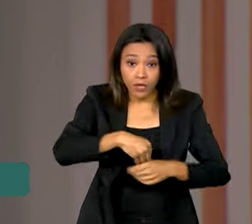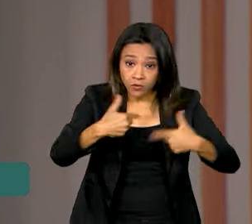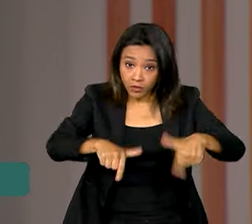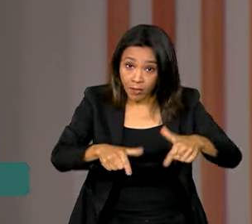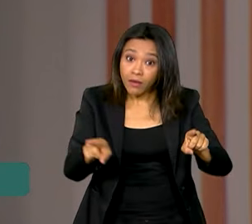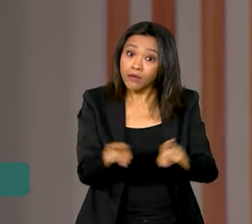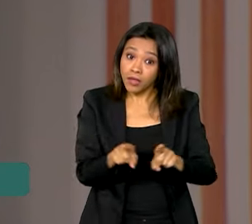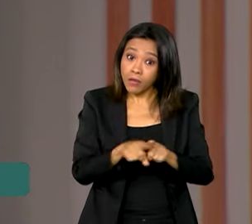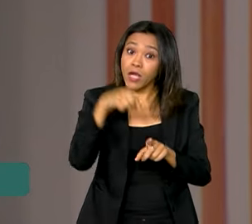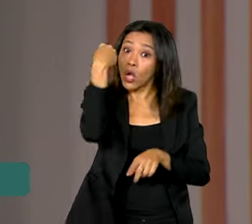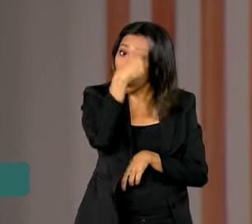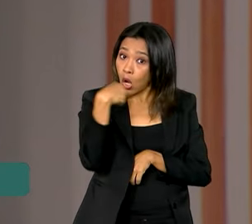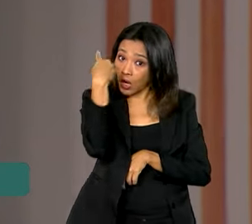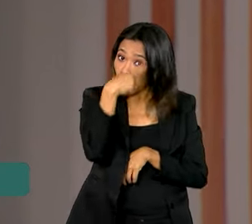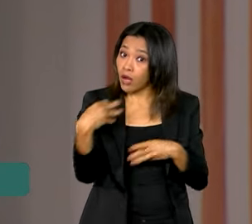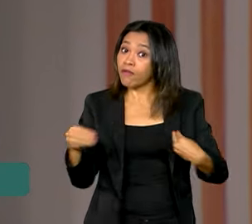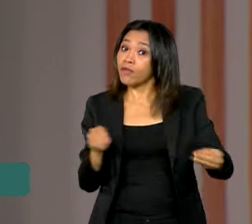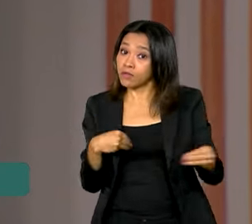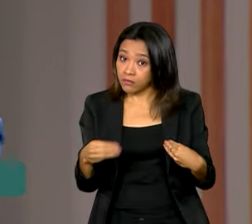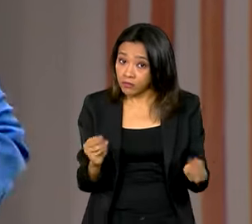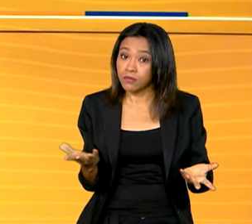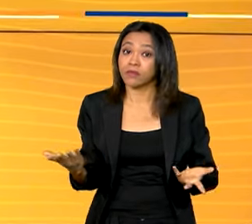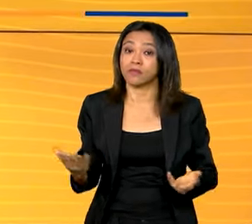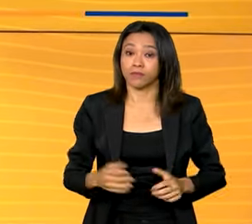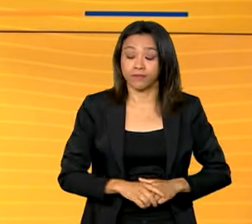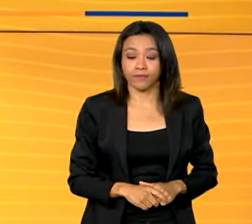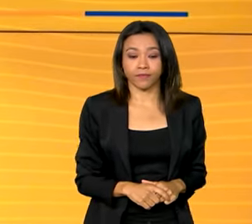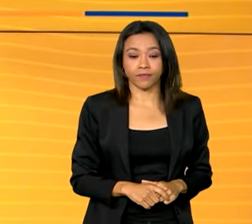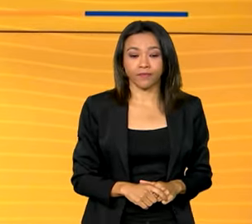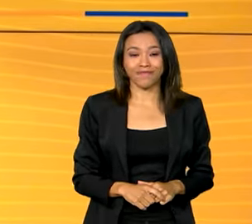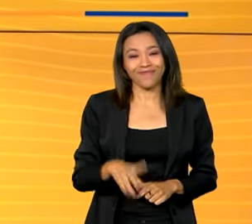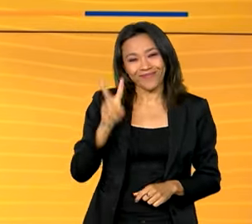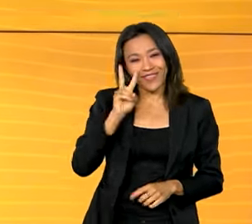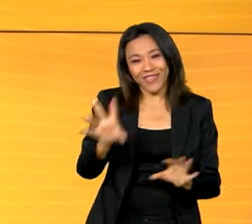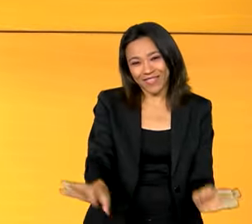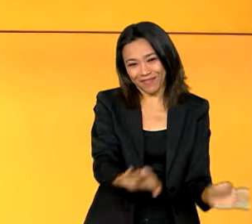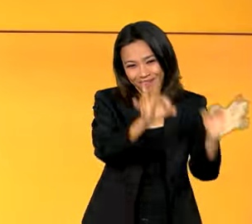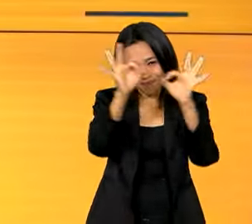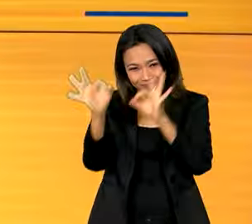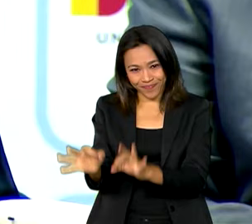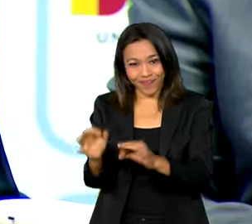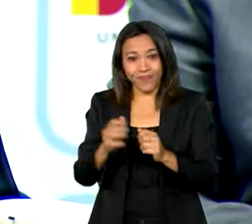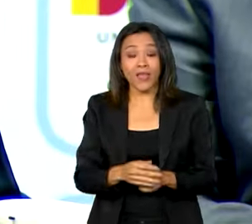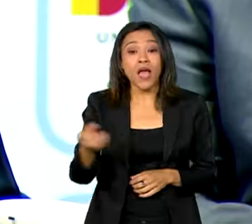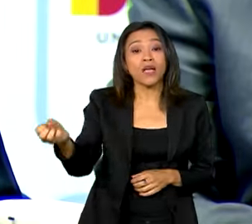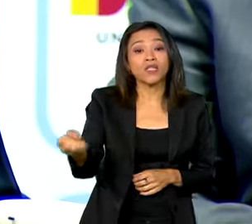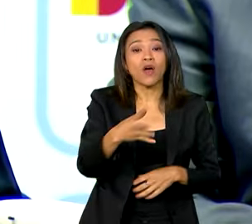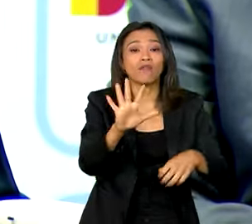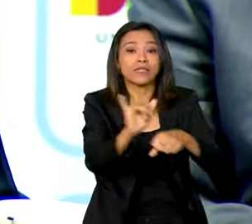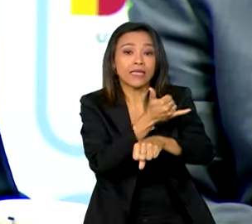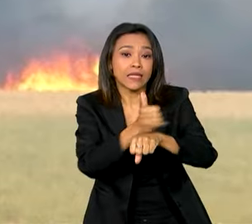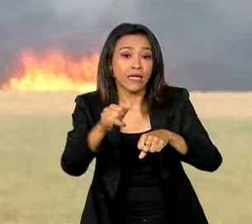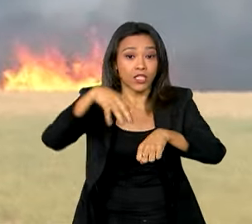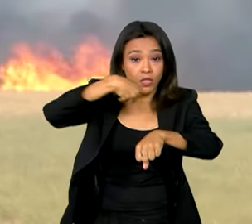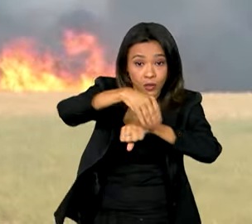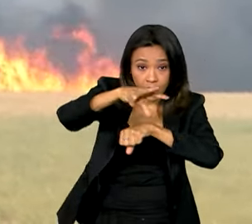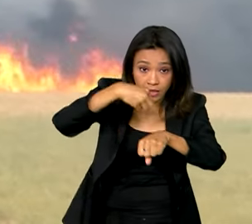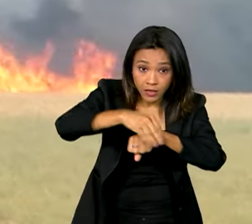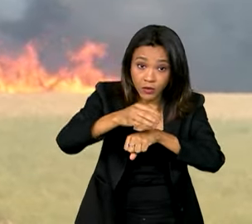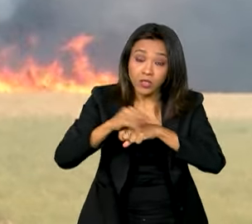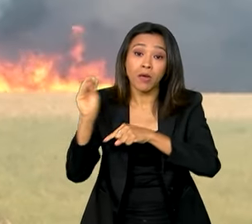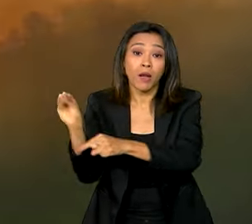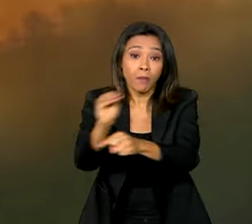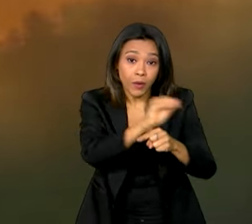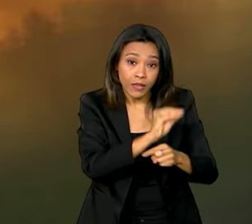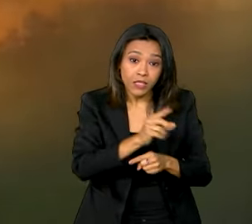além de cargo horário mais flexível. E veja a seguir, as novas medidas e orientações para a proteção